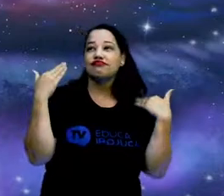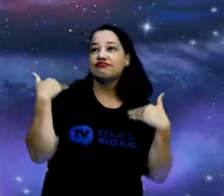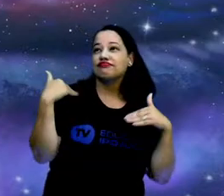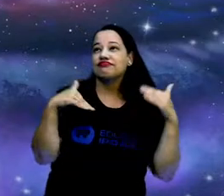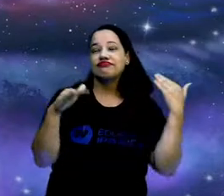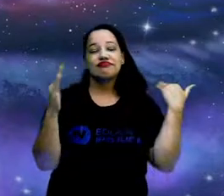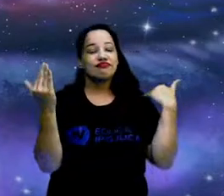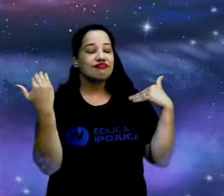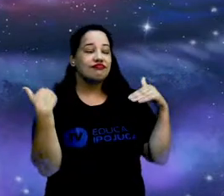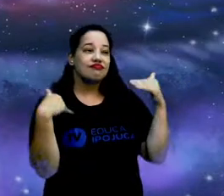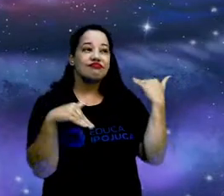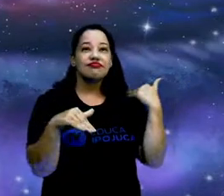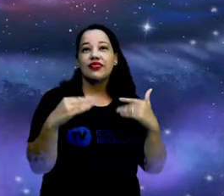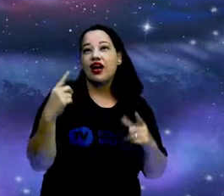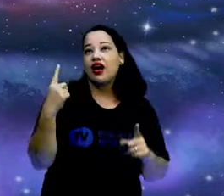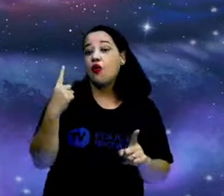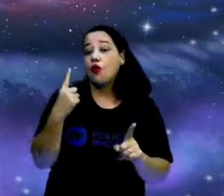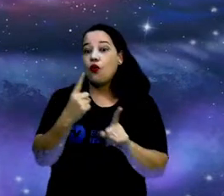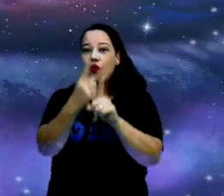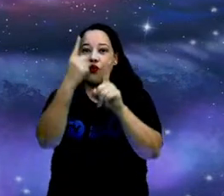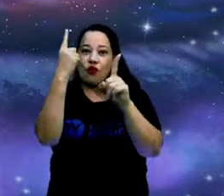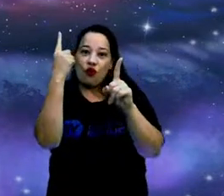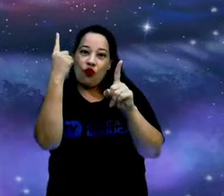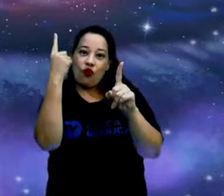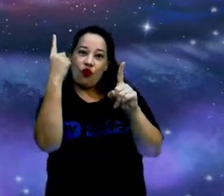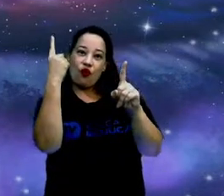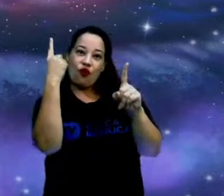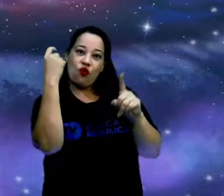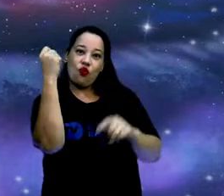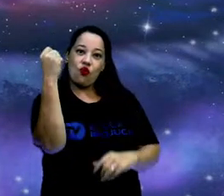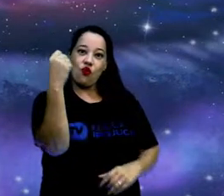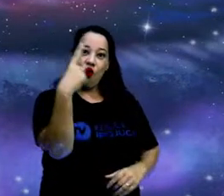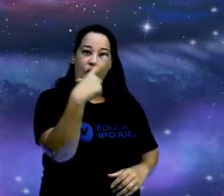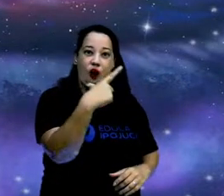até que encontrou o nosso sistema solar.